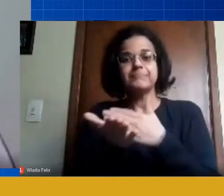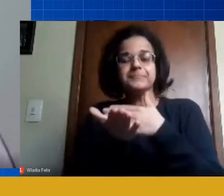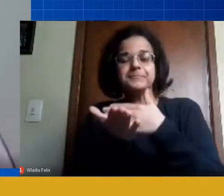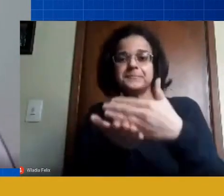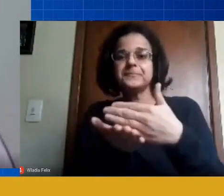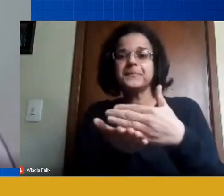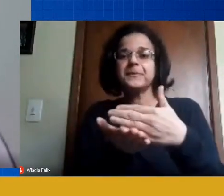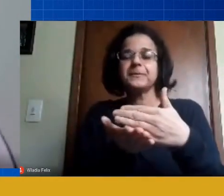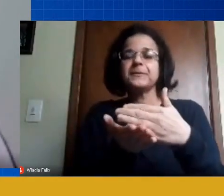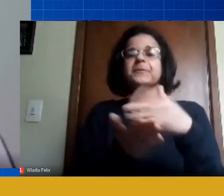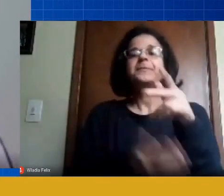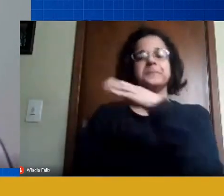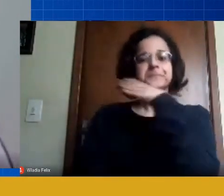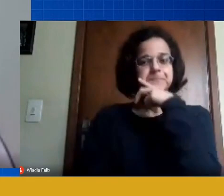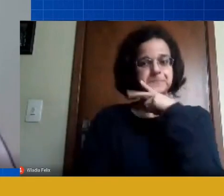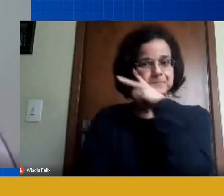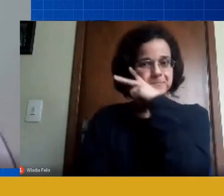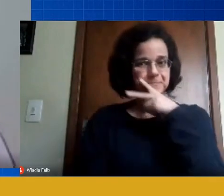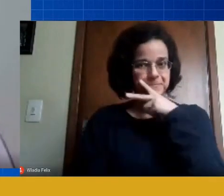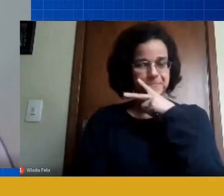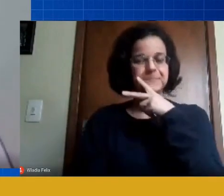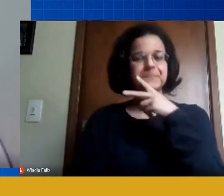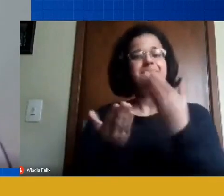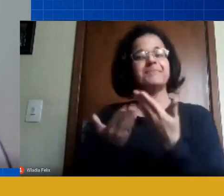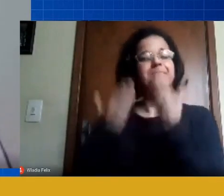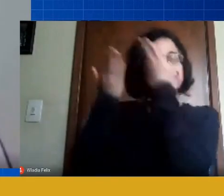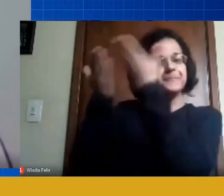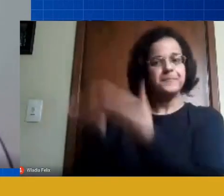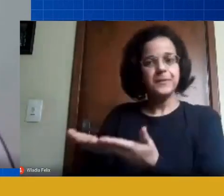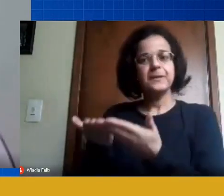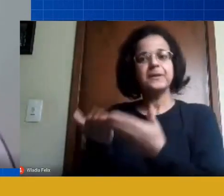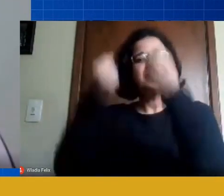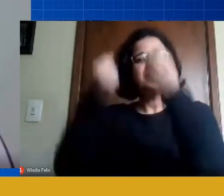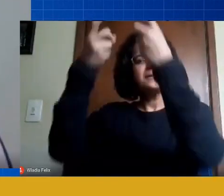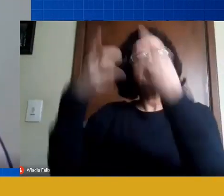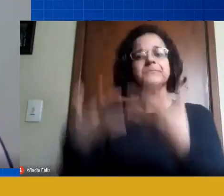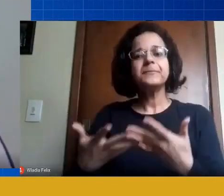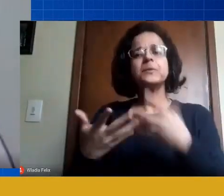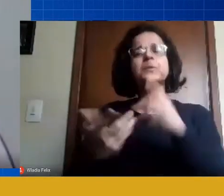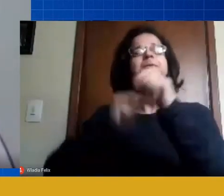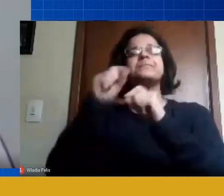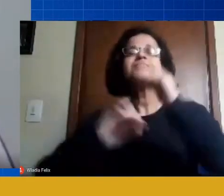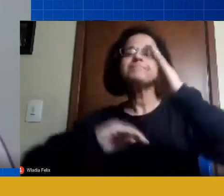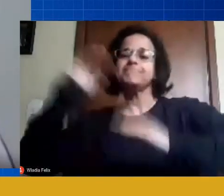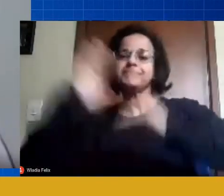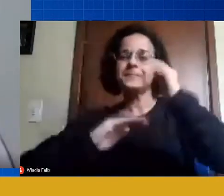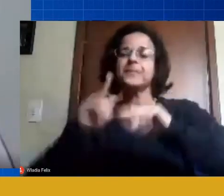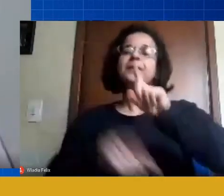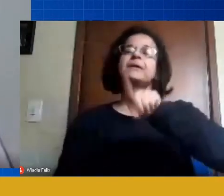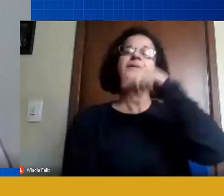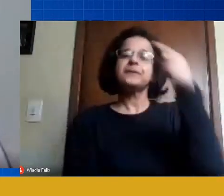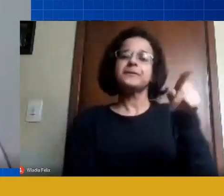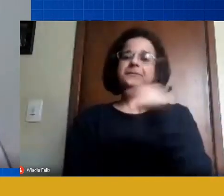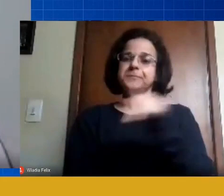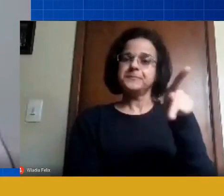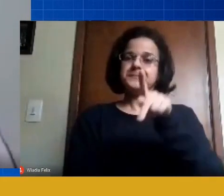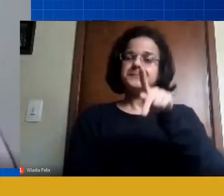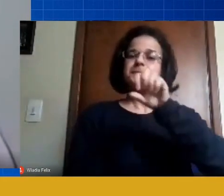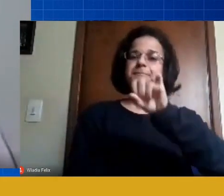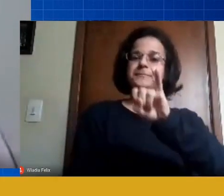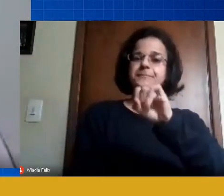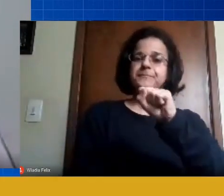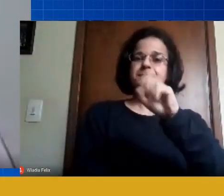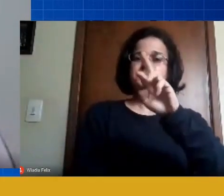primeiro ao professor Vicente, para que ele se apresente, fale um pouquinho do seu profissional, depois ao professor Israel, para que a gente possa começar